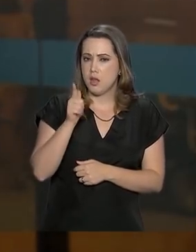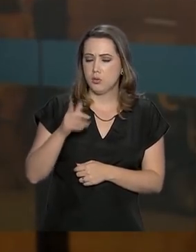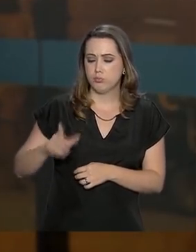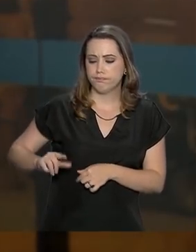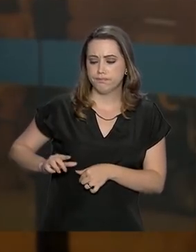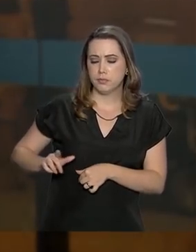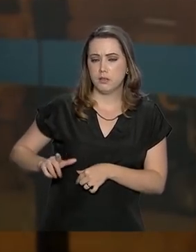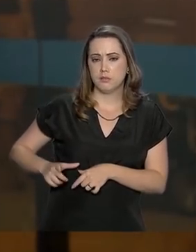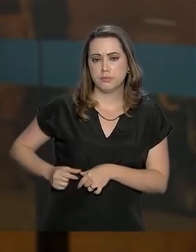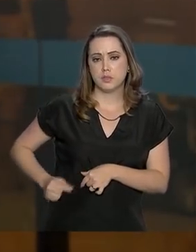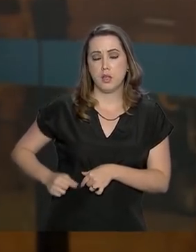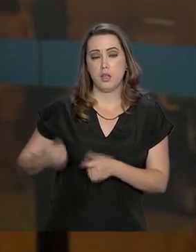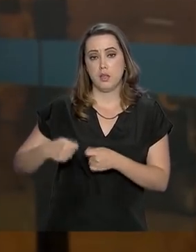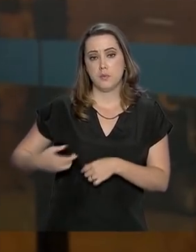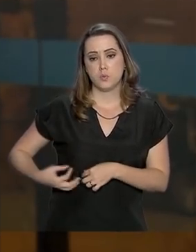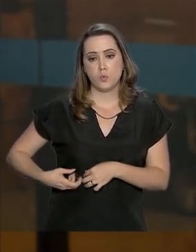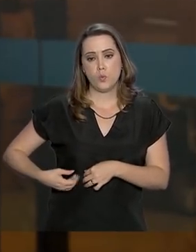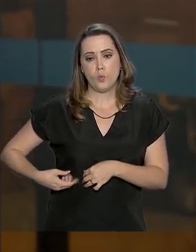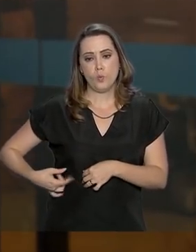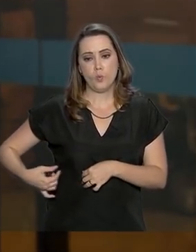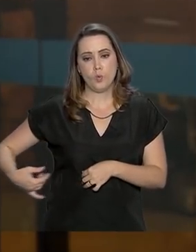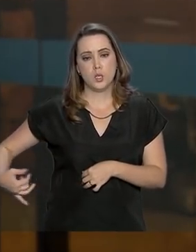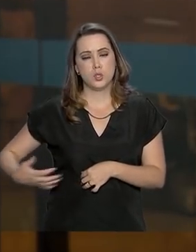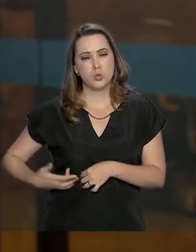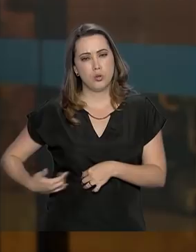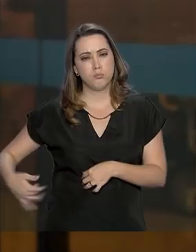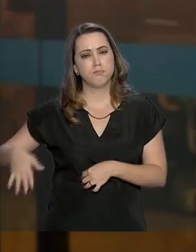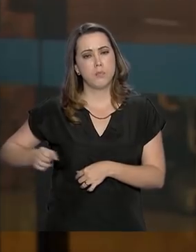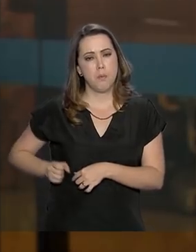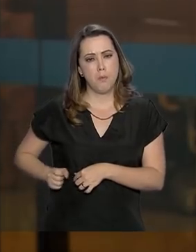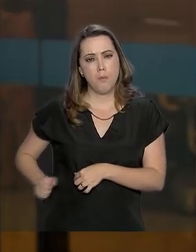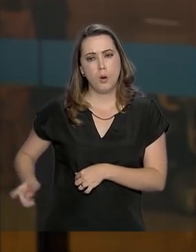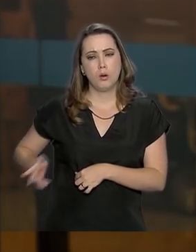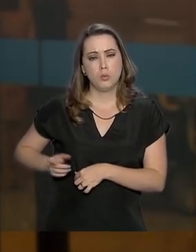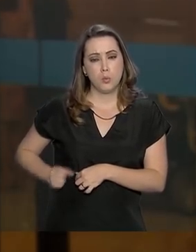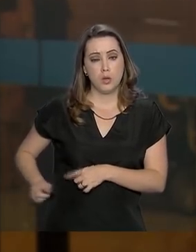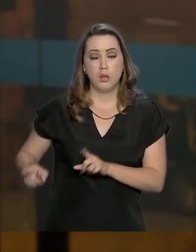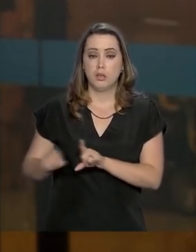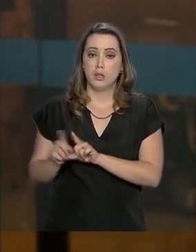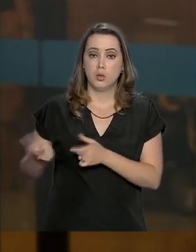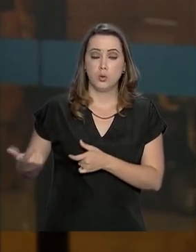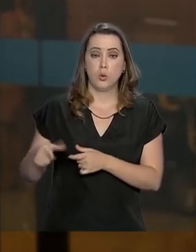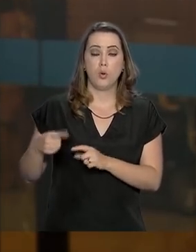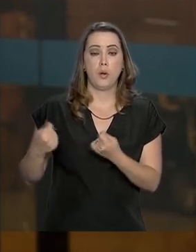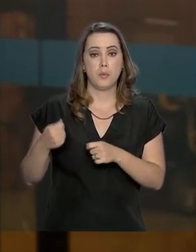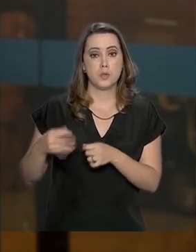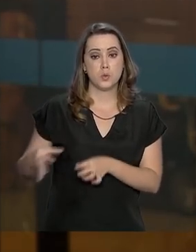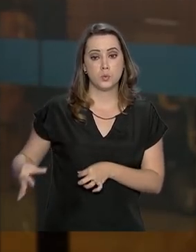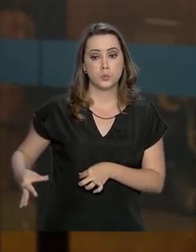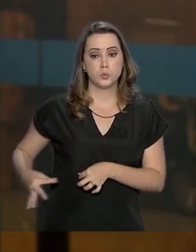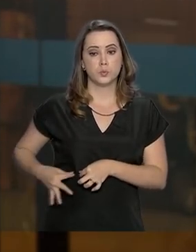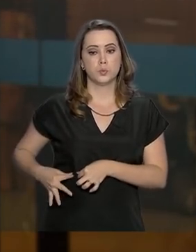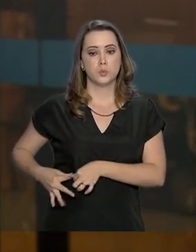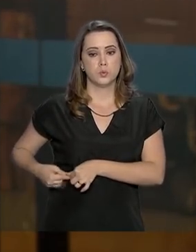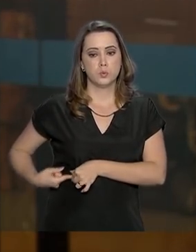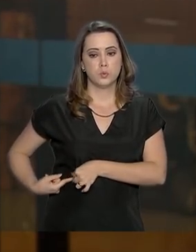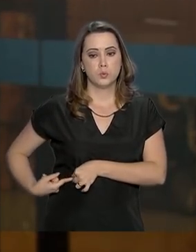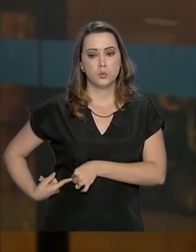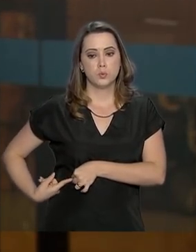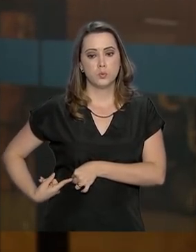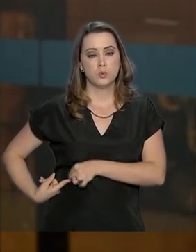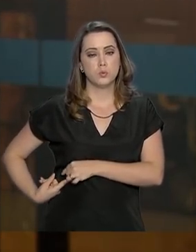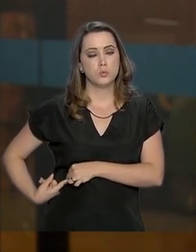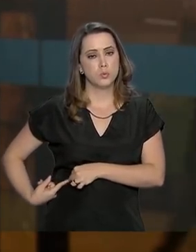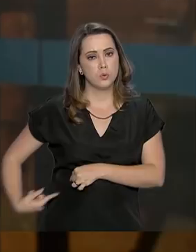ultrassonografia e esse líquido foi retirado. No local foi colocado um dreno. O presidente Jair Bolsonaro